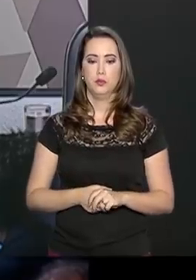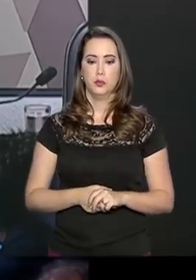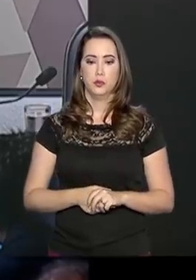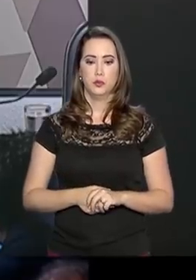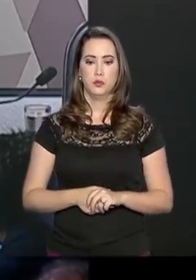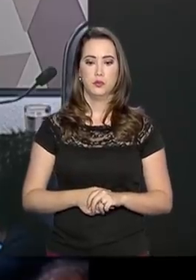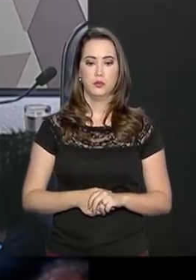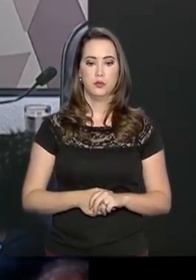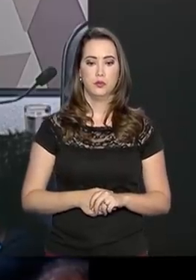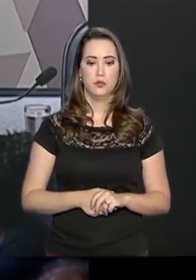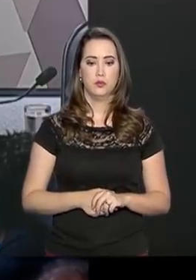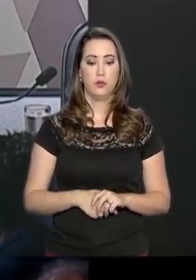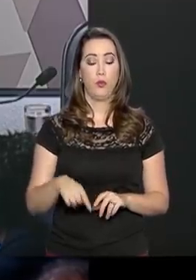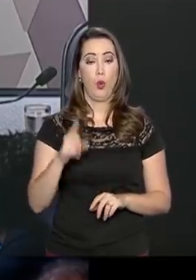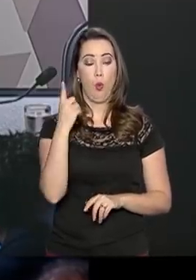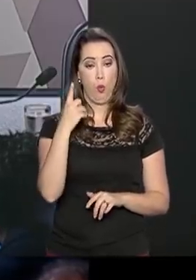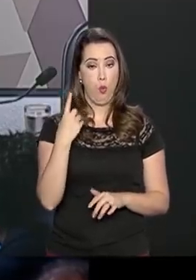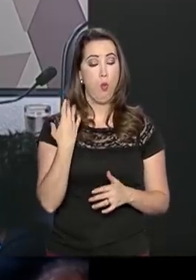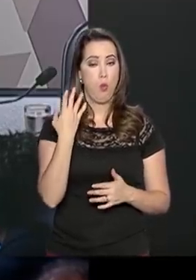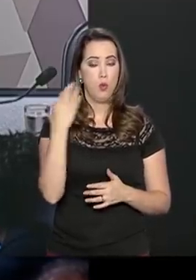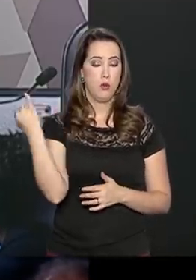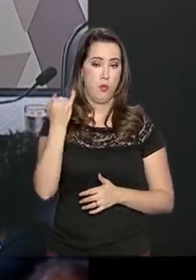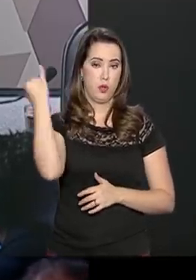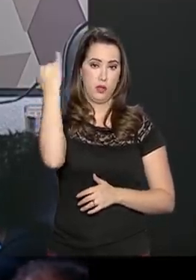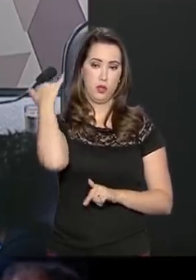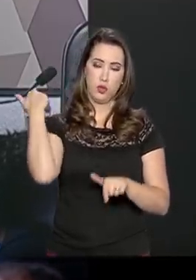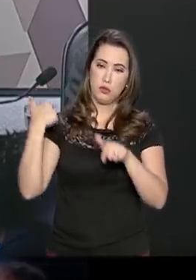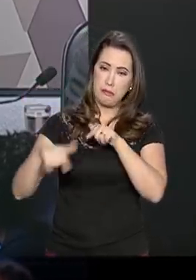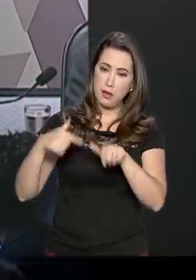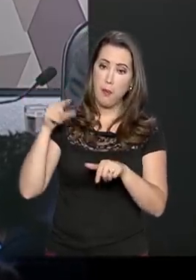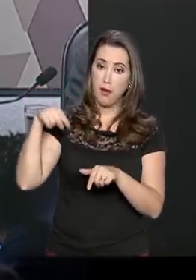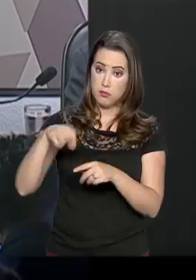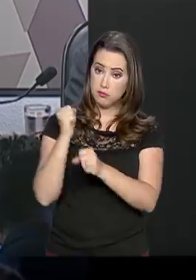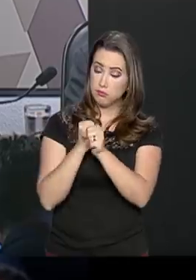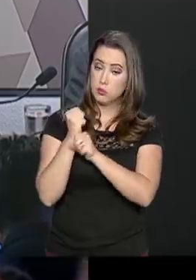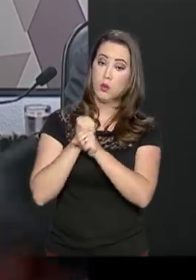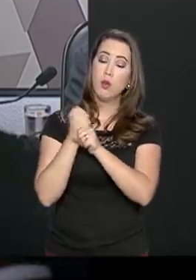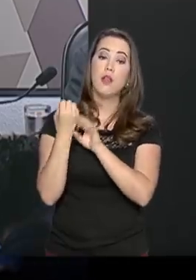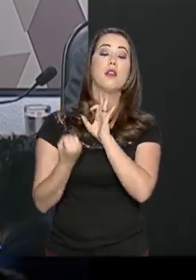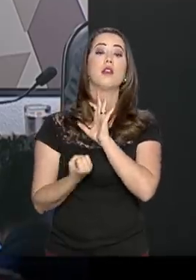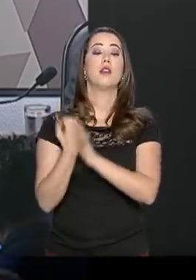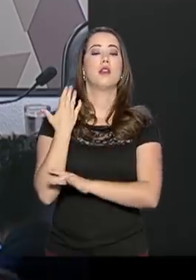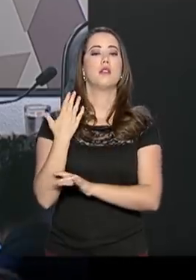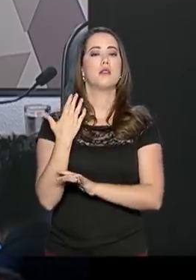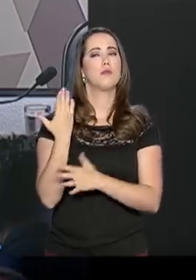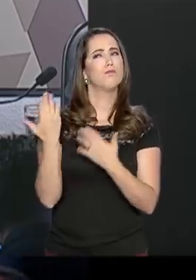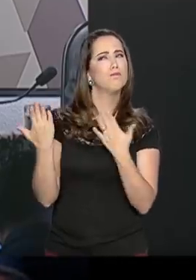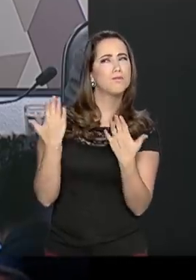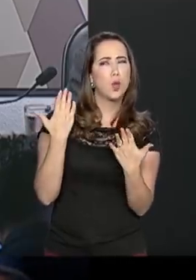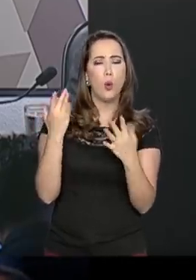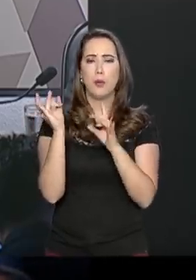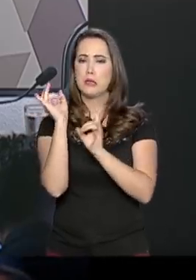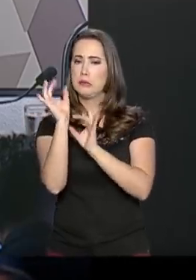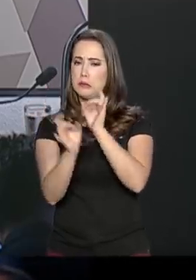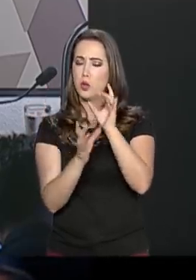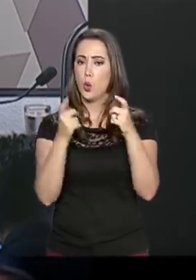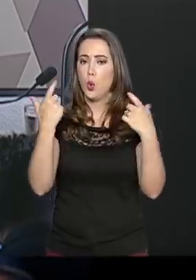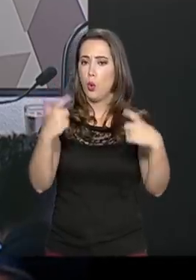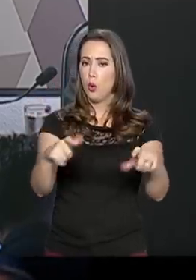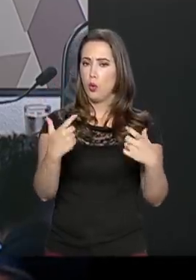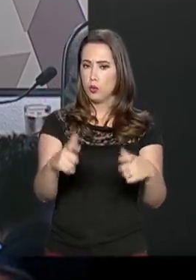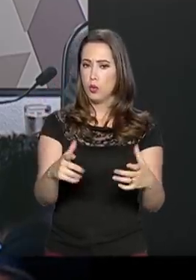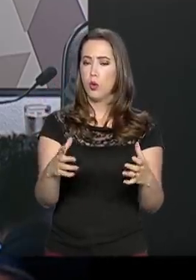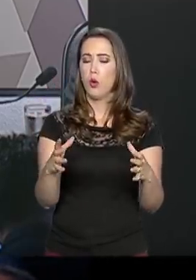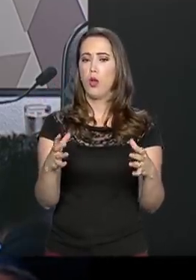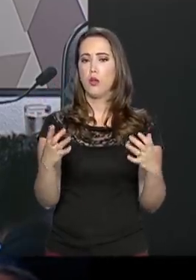Um dos carros-chefes que nós queremos fazer ainda esse ano é a criação de uma espécie de Fusion Center. O nome,